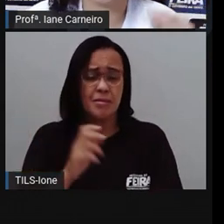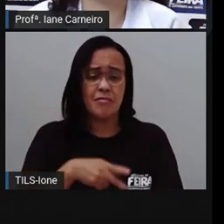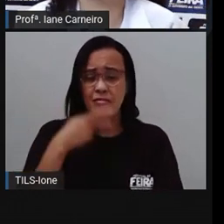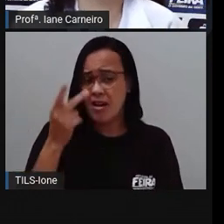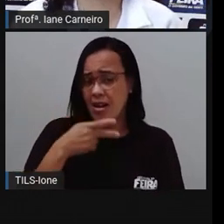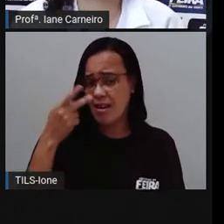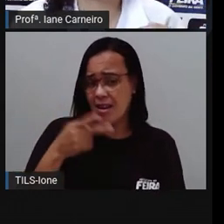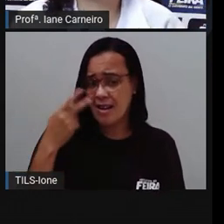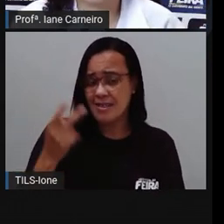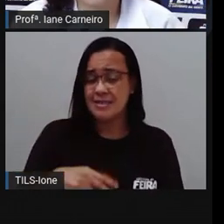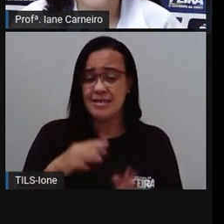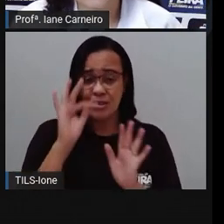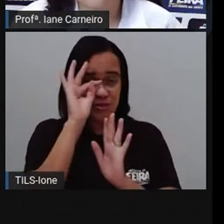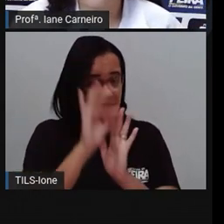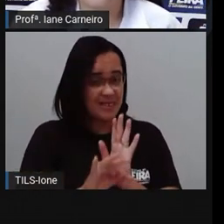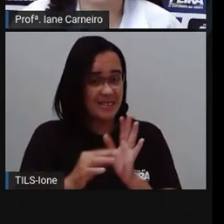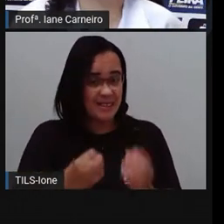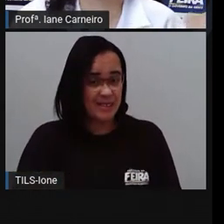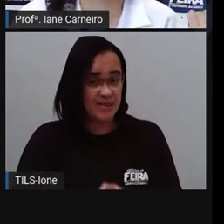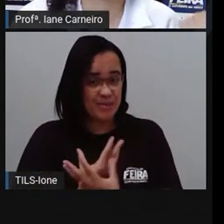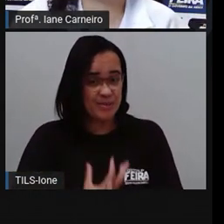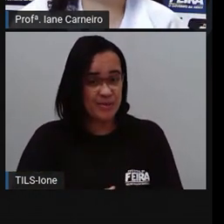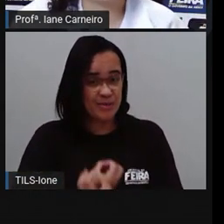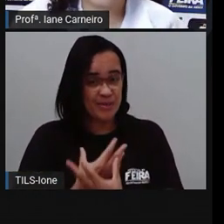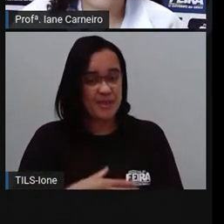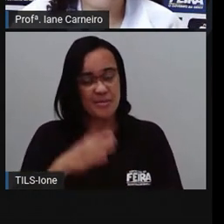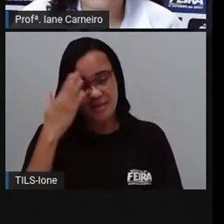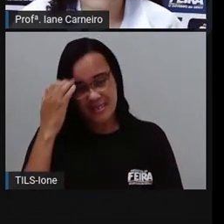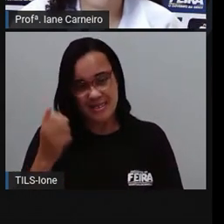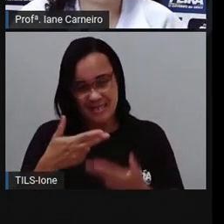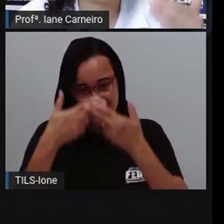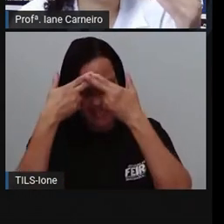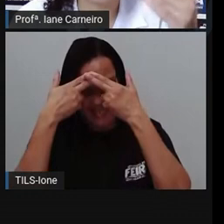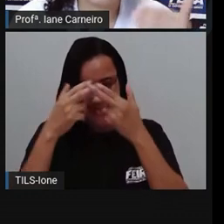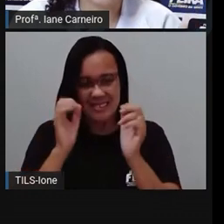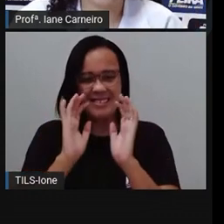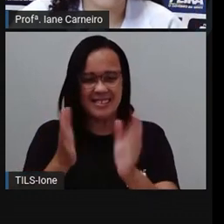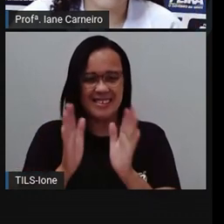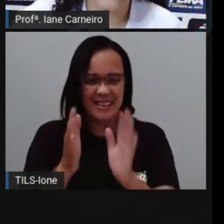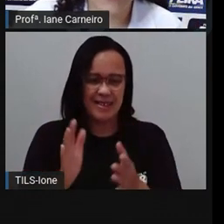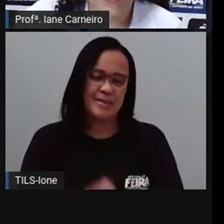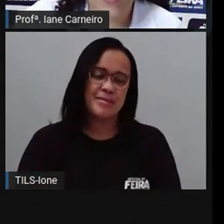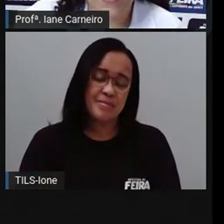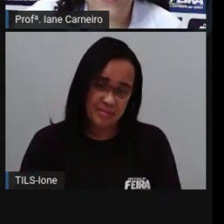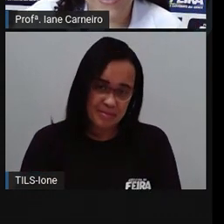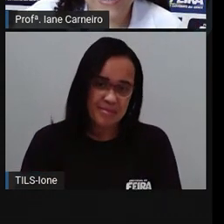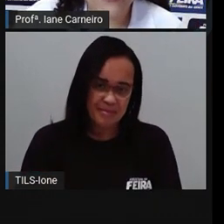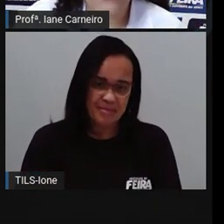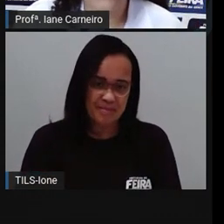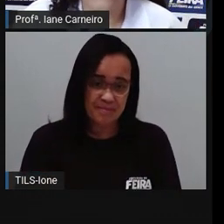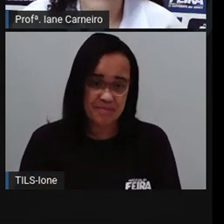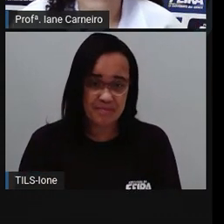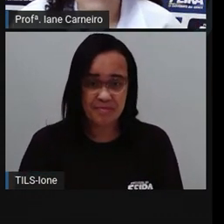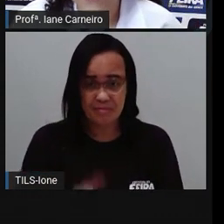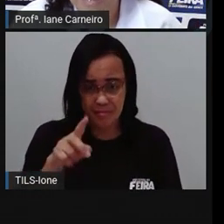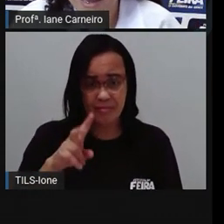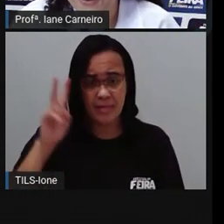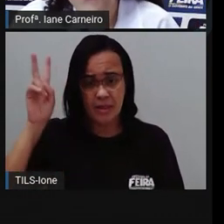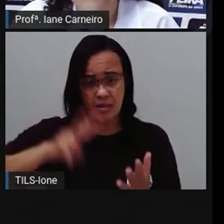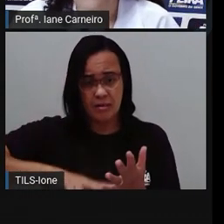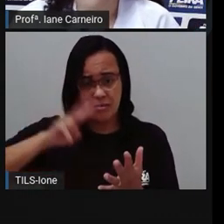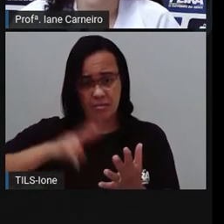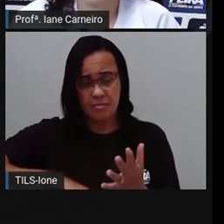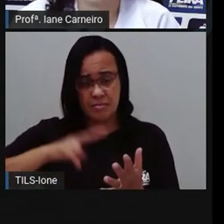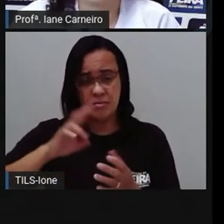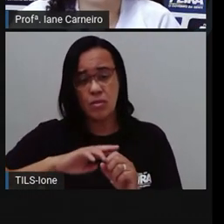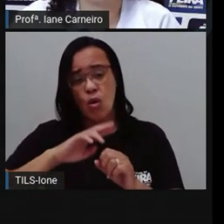Decorar. Então, aqui está o poema, ó, de Elia José, para vocês verem novamente a estrutura dele, tá certo?